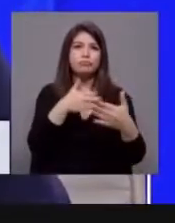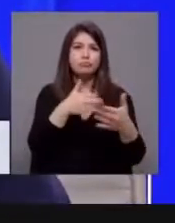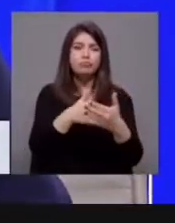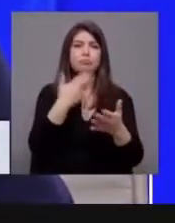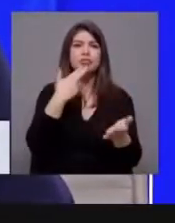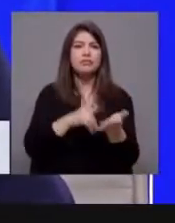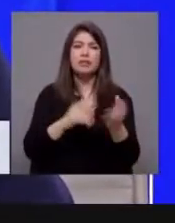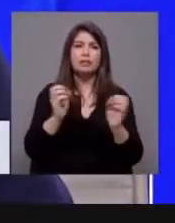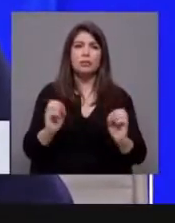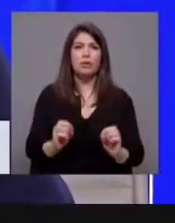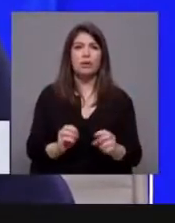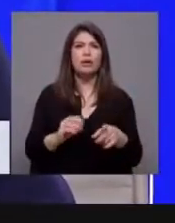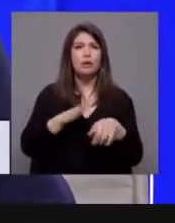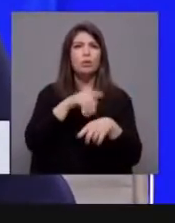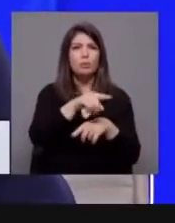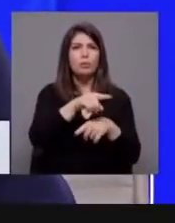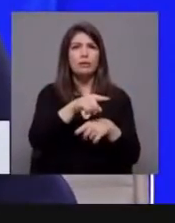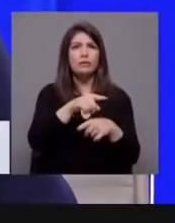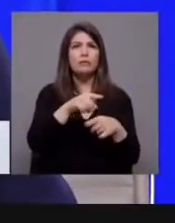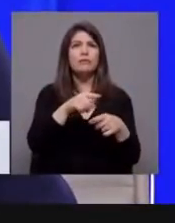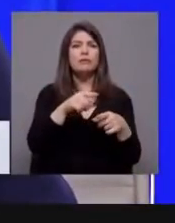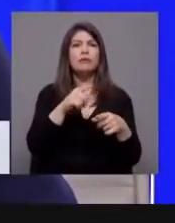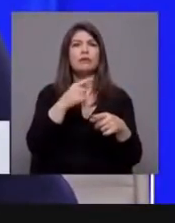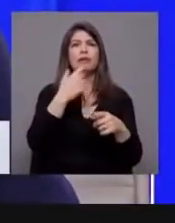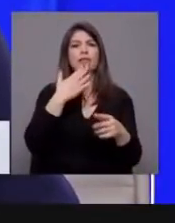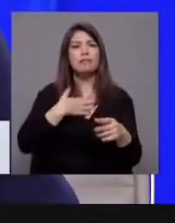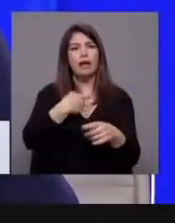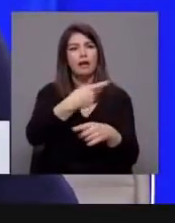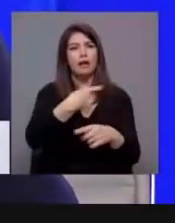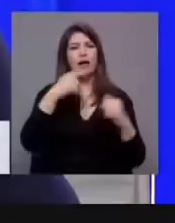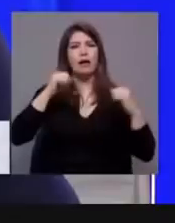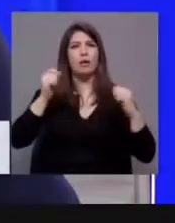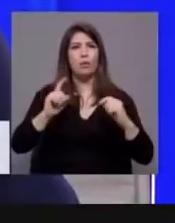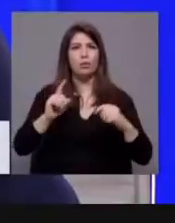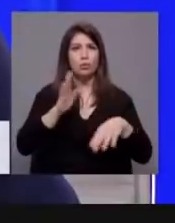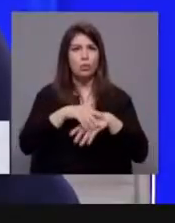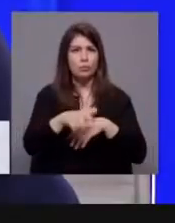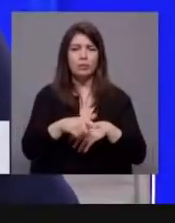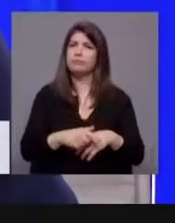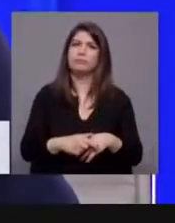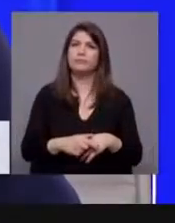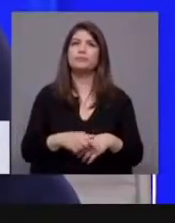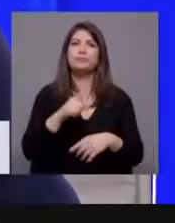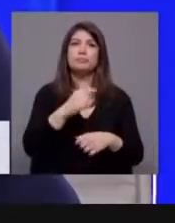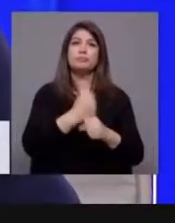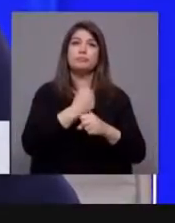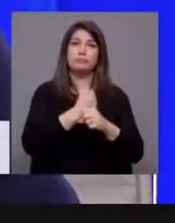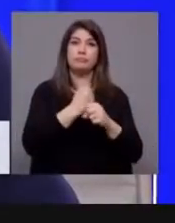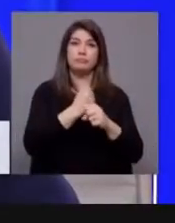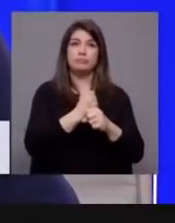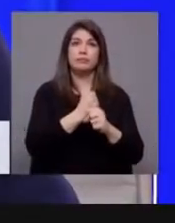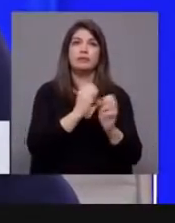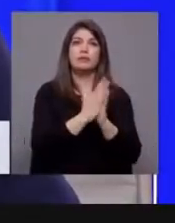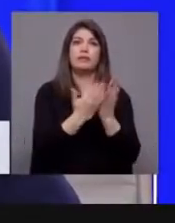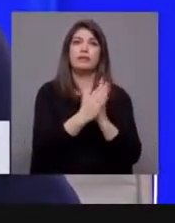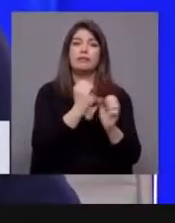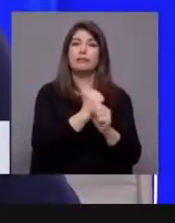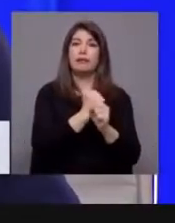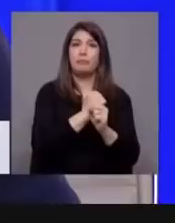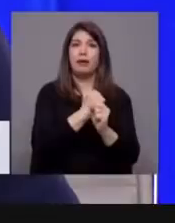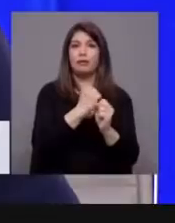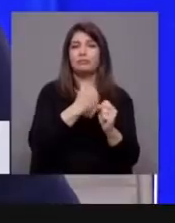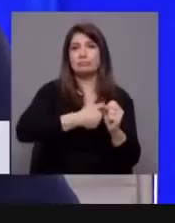Porque não foram estas questões que impediram qualquer acordo entre nós. Já em relação à agenda do trabalho digno, aquilo que chama agenda do trabalho digno,